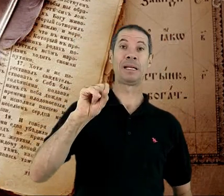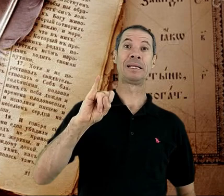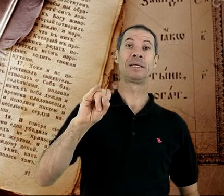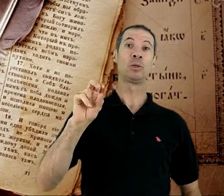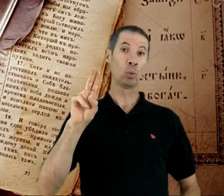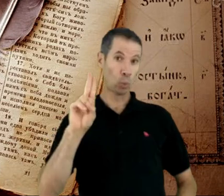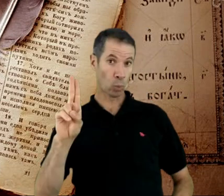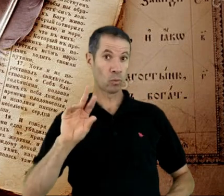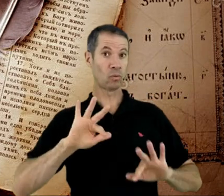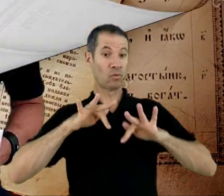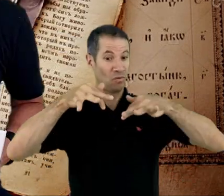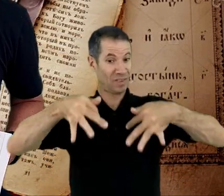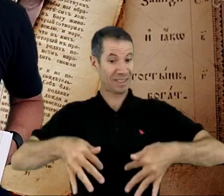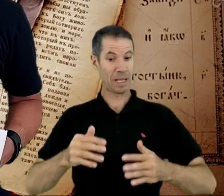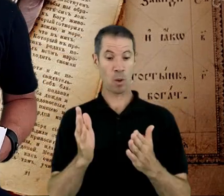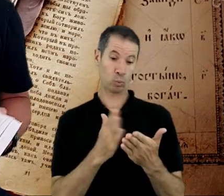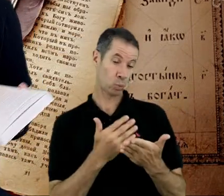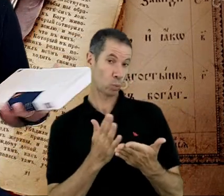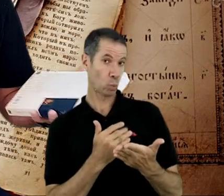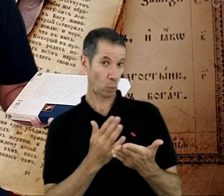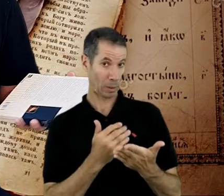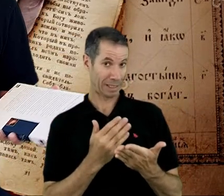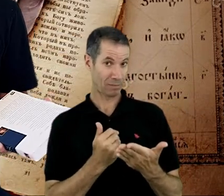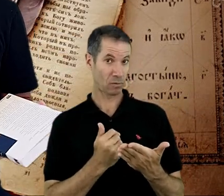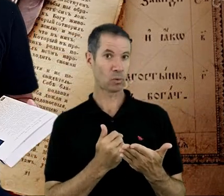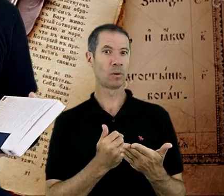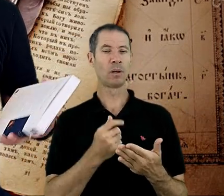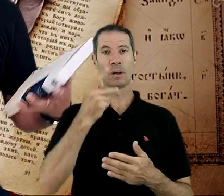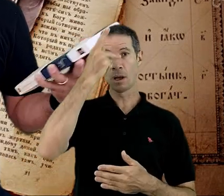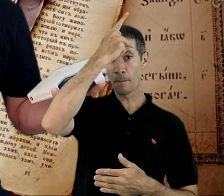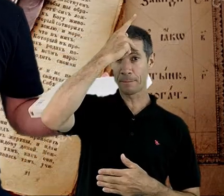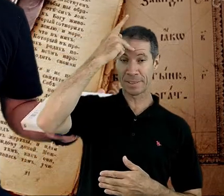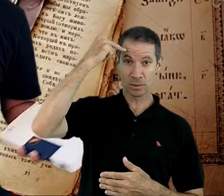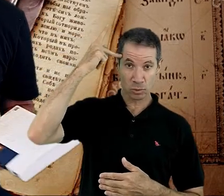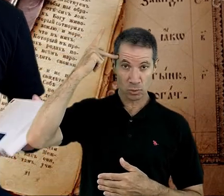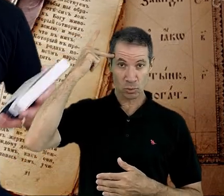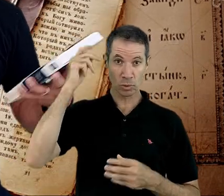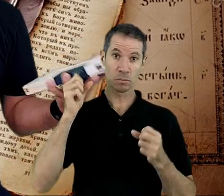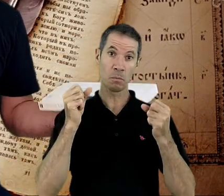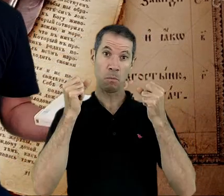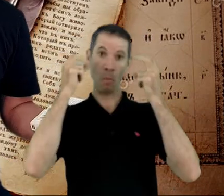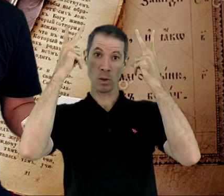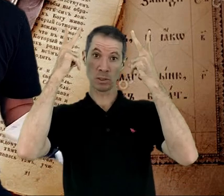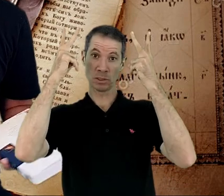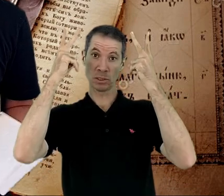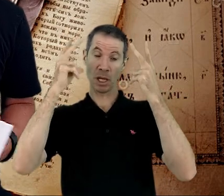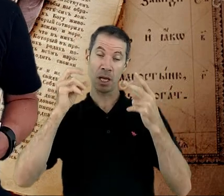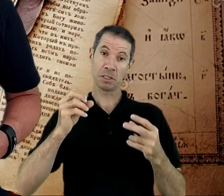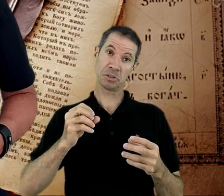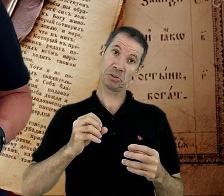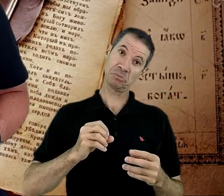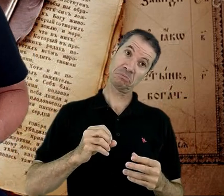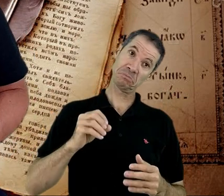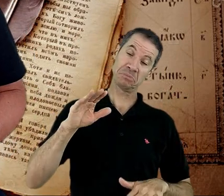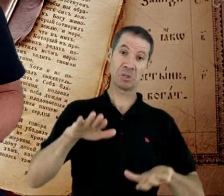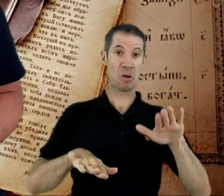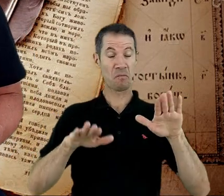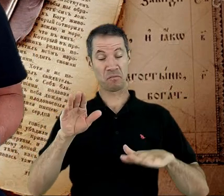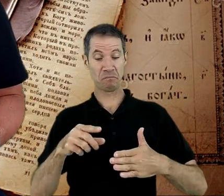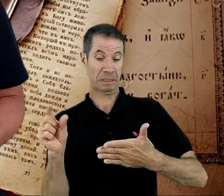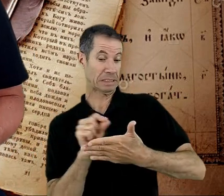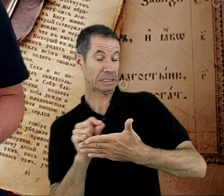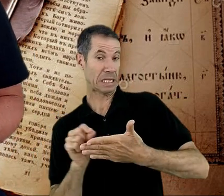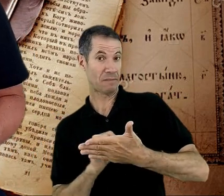no final do livro. A pessoa de Moisés, muito provavelmente o mais certo que escreveu.